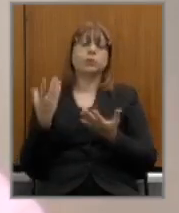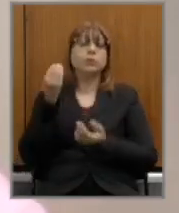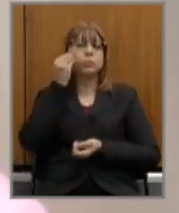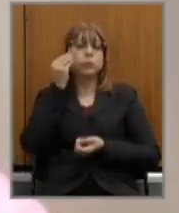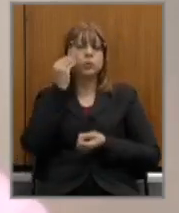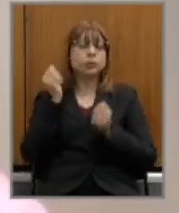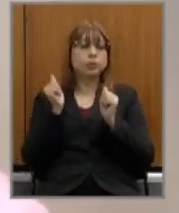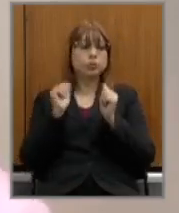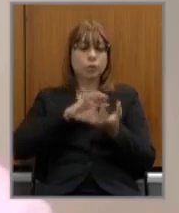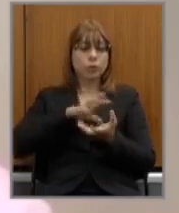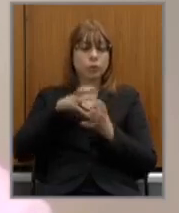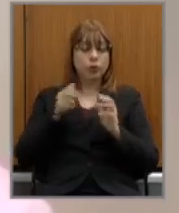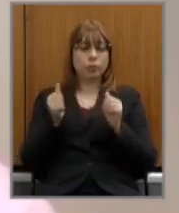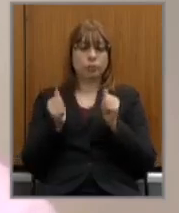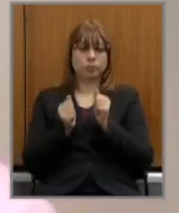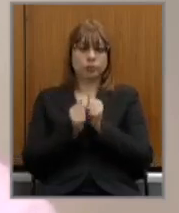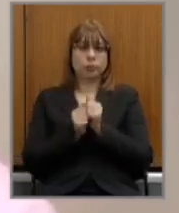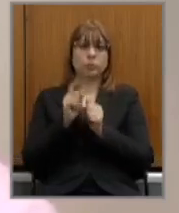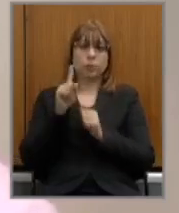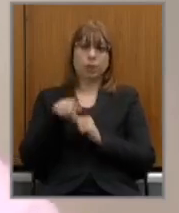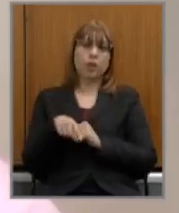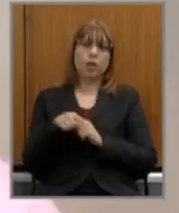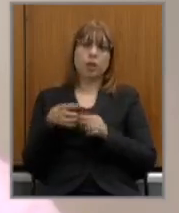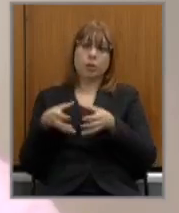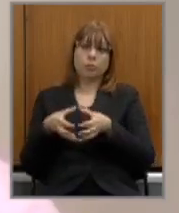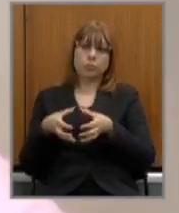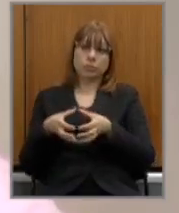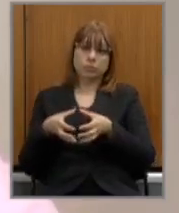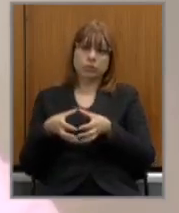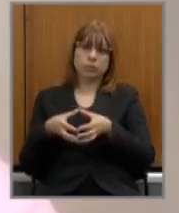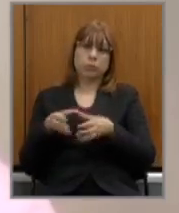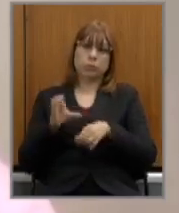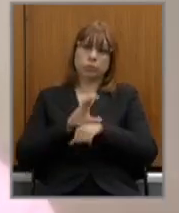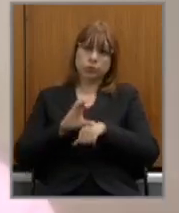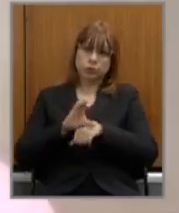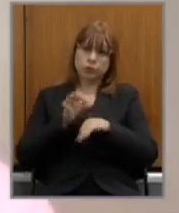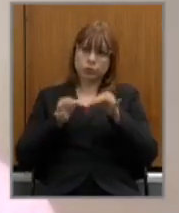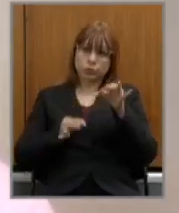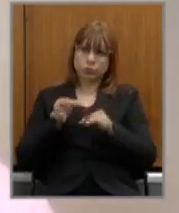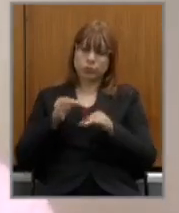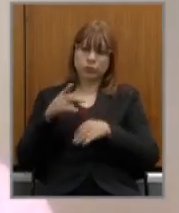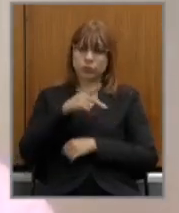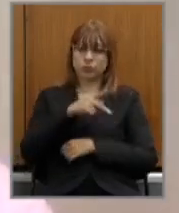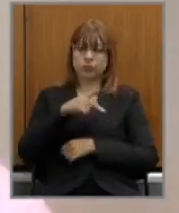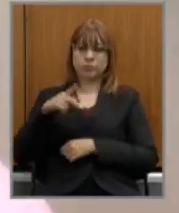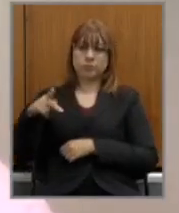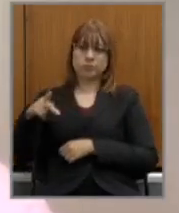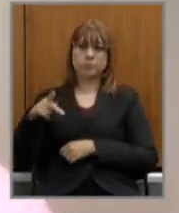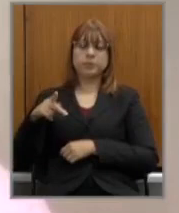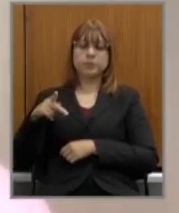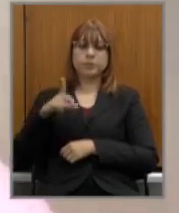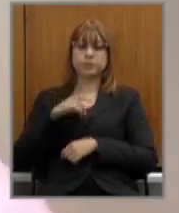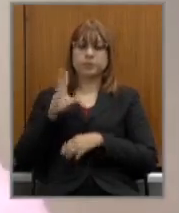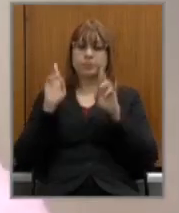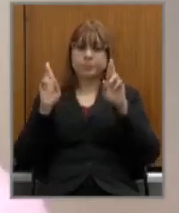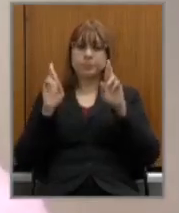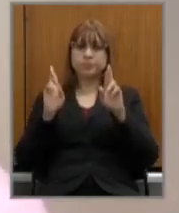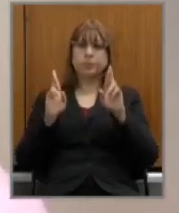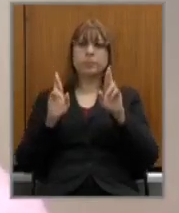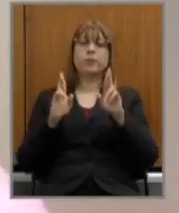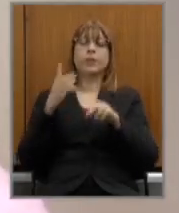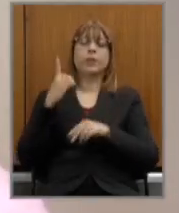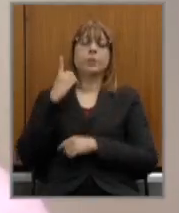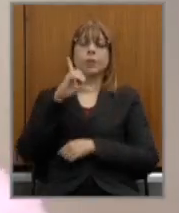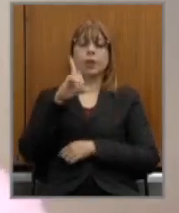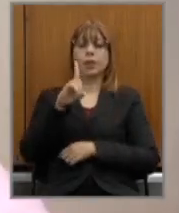de todos foi dado pela comissão de constituição justiça que é presidida e teve como relator o deputado Dalmo